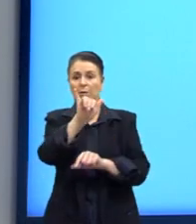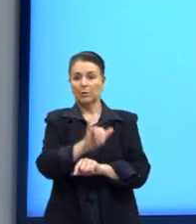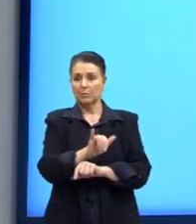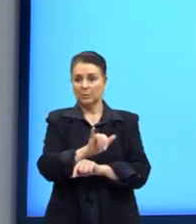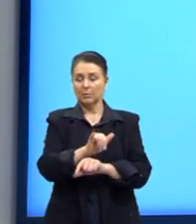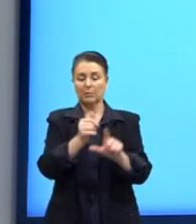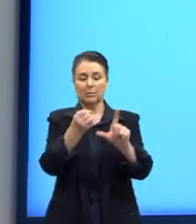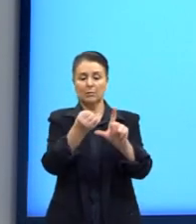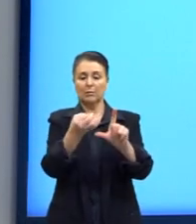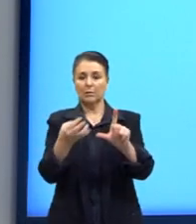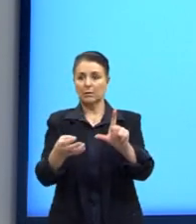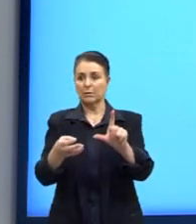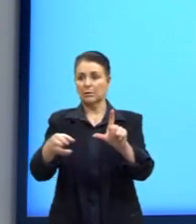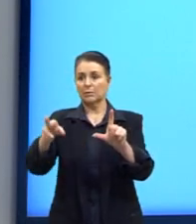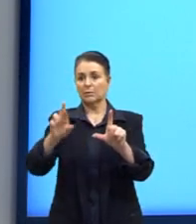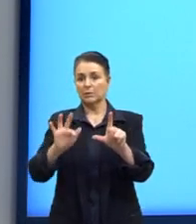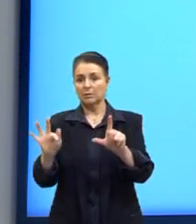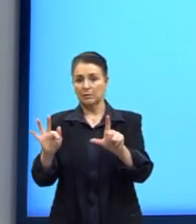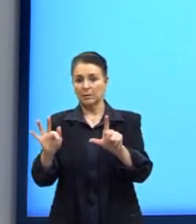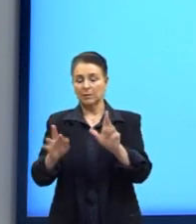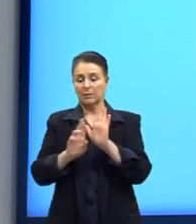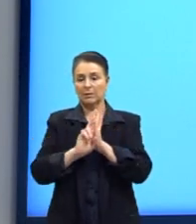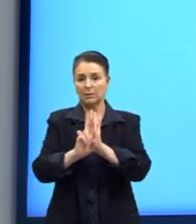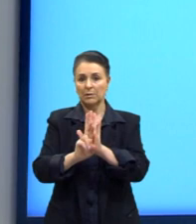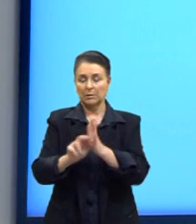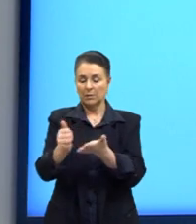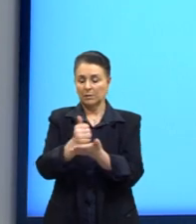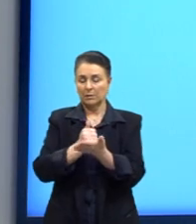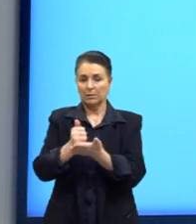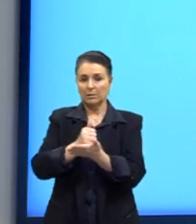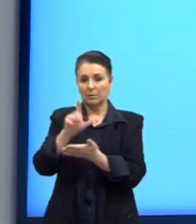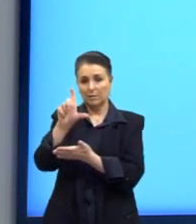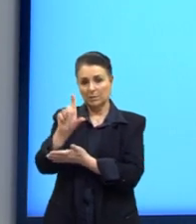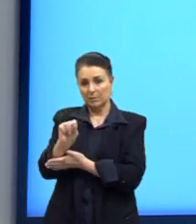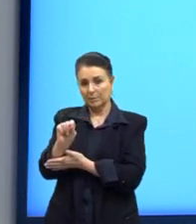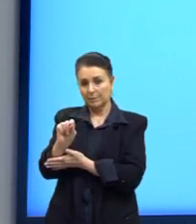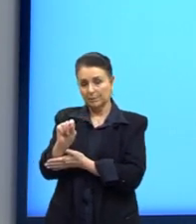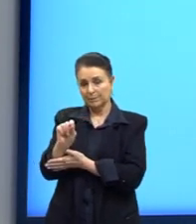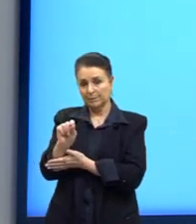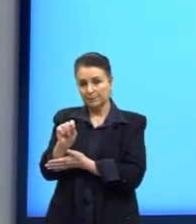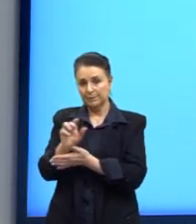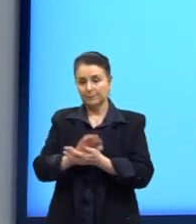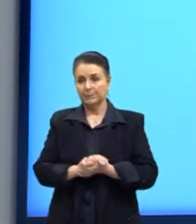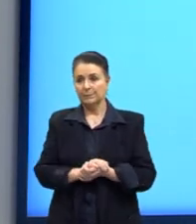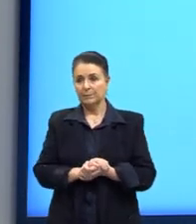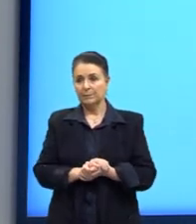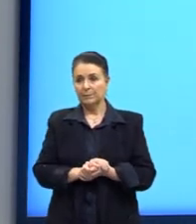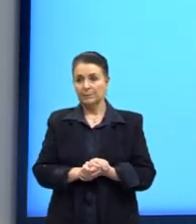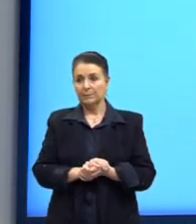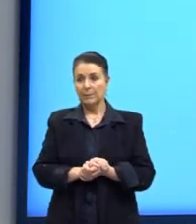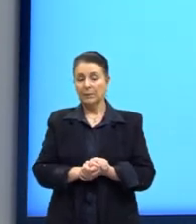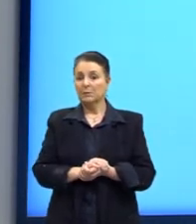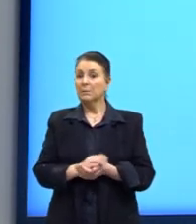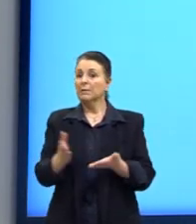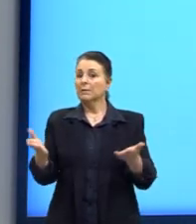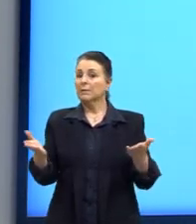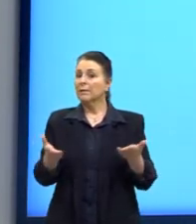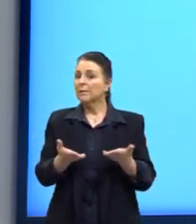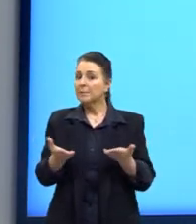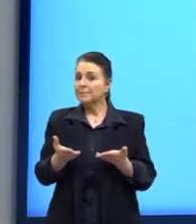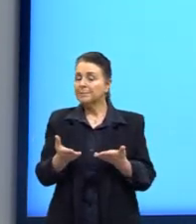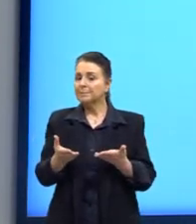Esses logaritmos, eles são representados na base 10. Então, nós vamos criar algumas